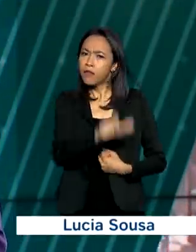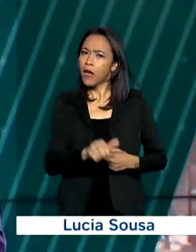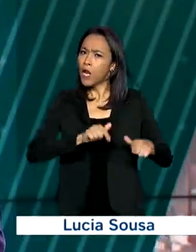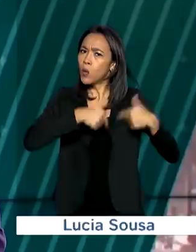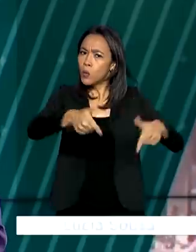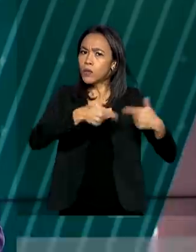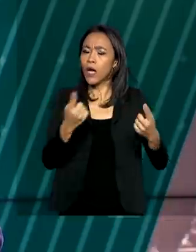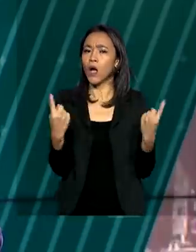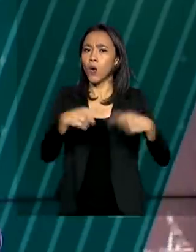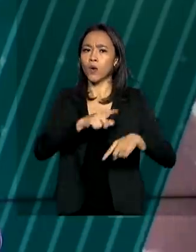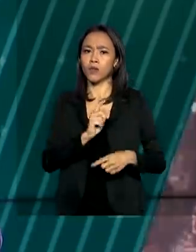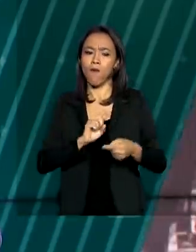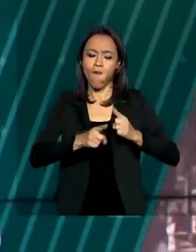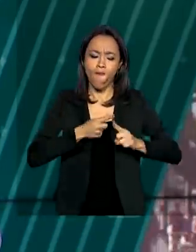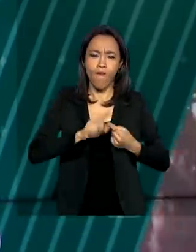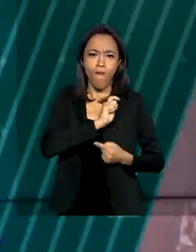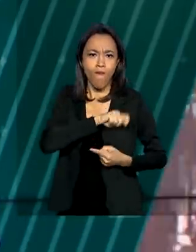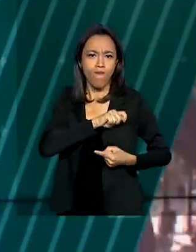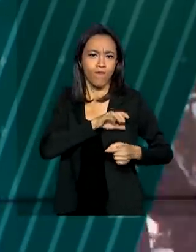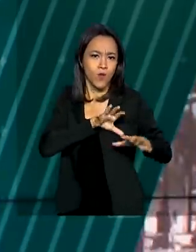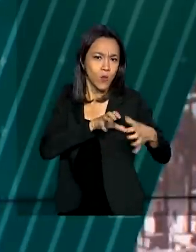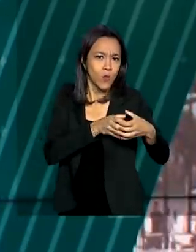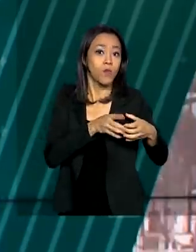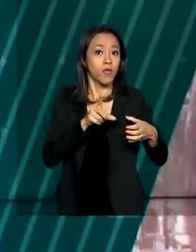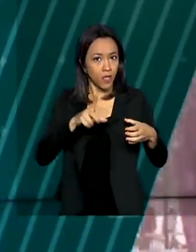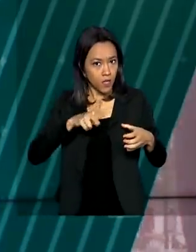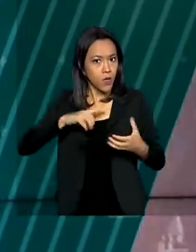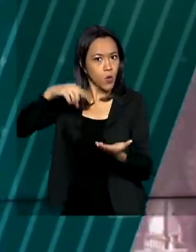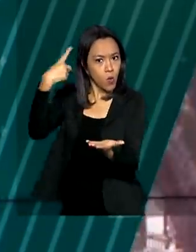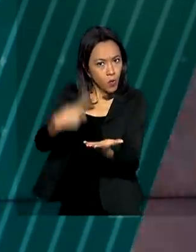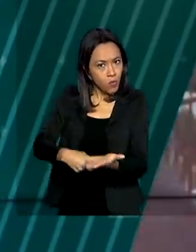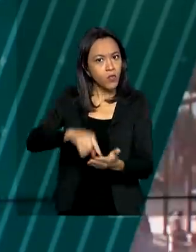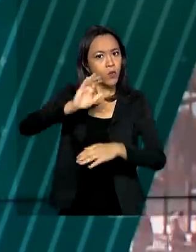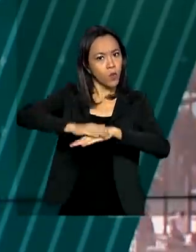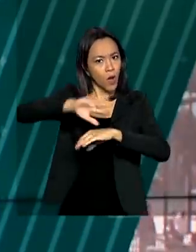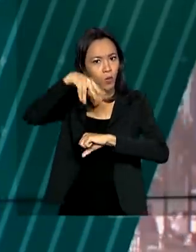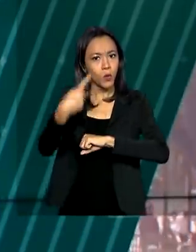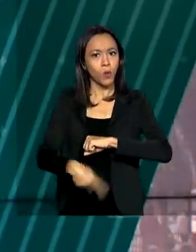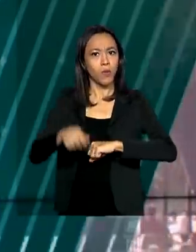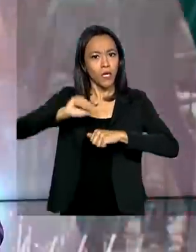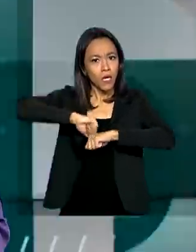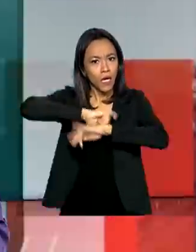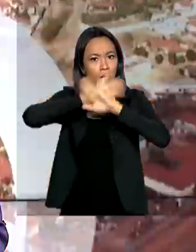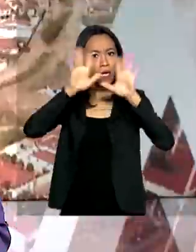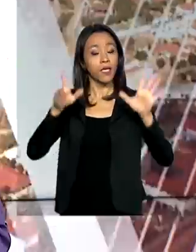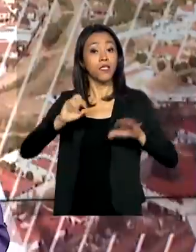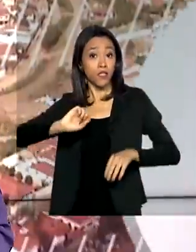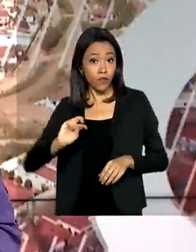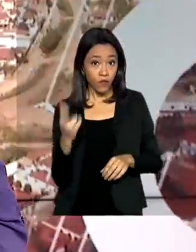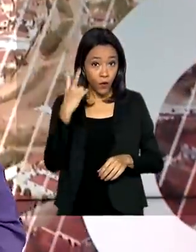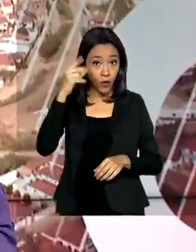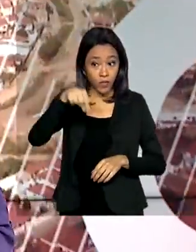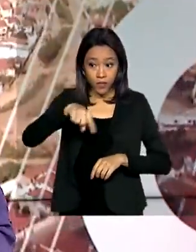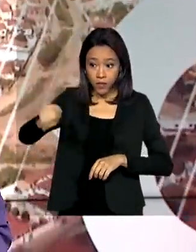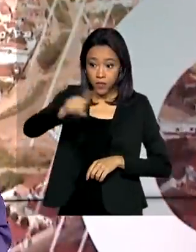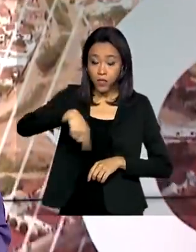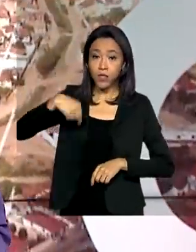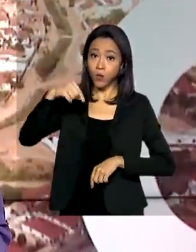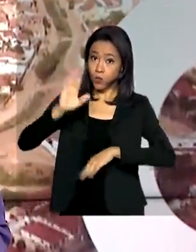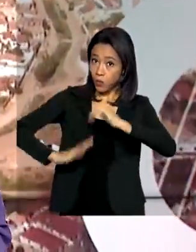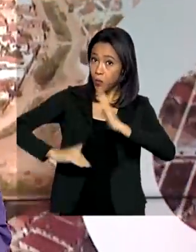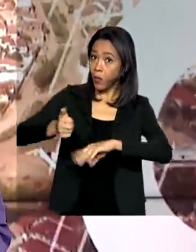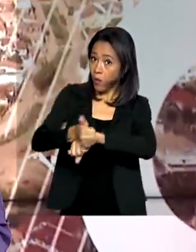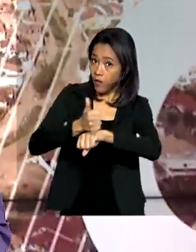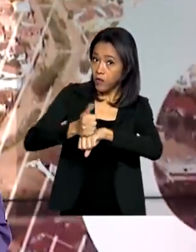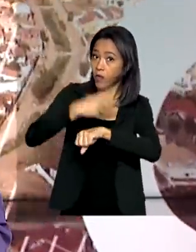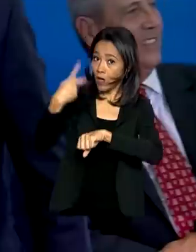organizado e destacou que tem compromisso com a autonomia, transparência e valorização dos agentes de segurança do país.